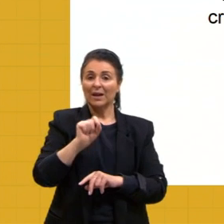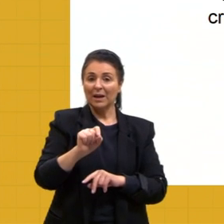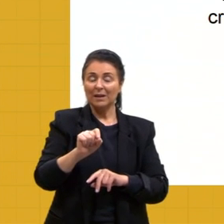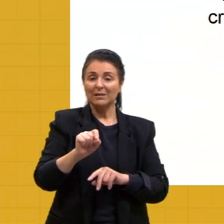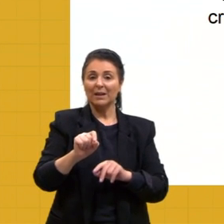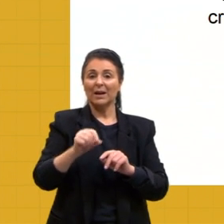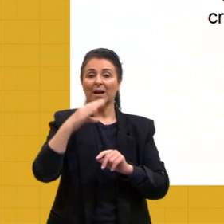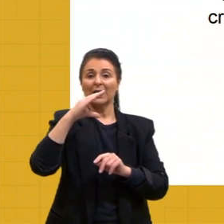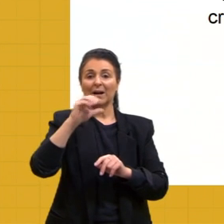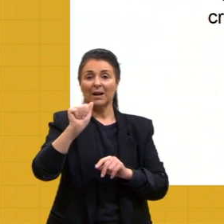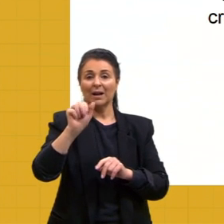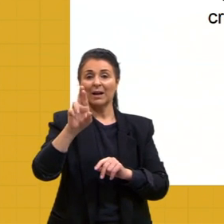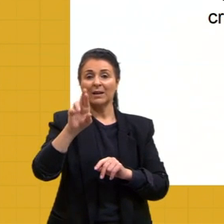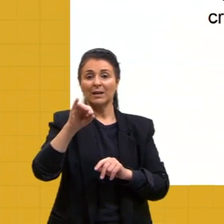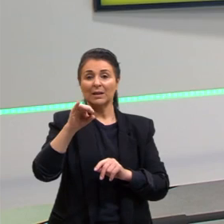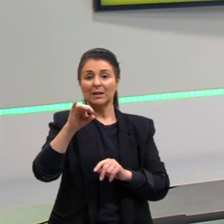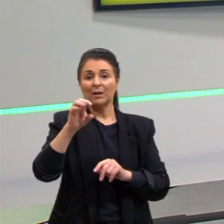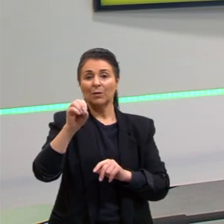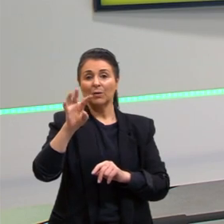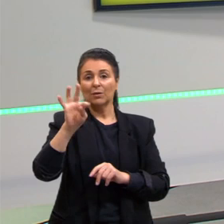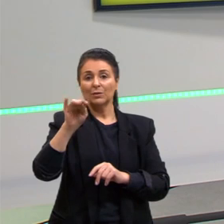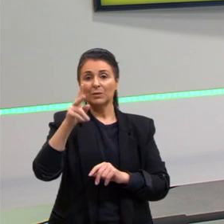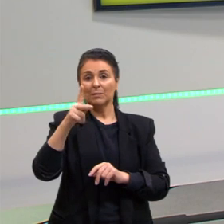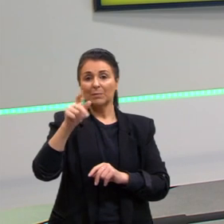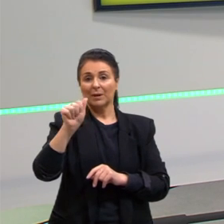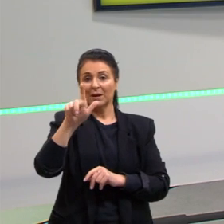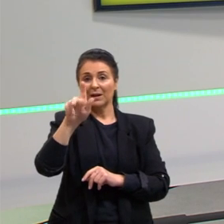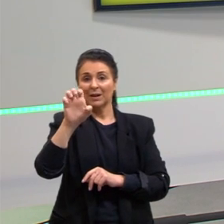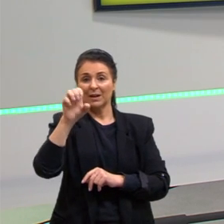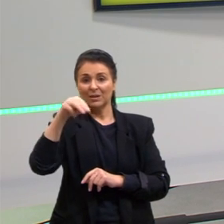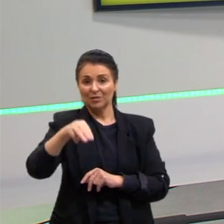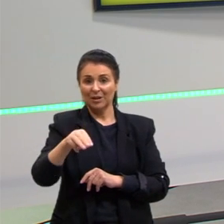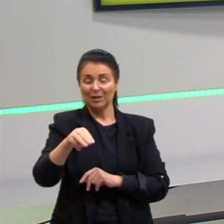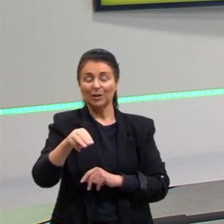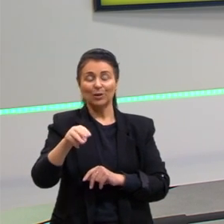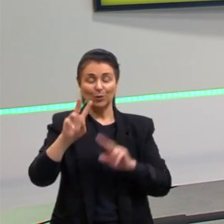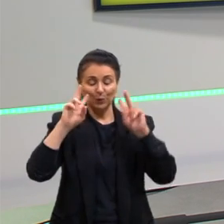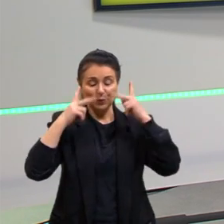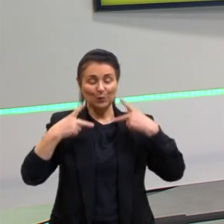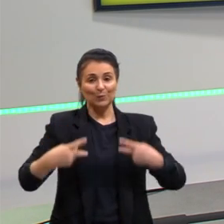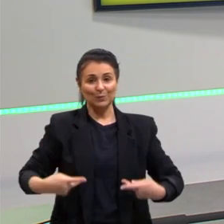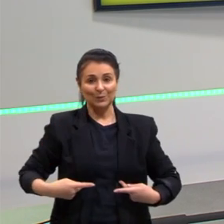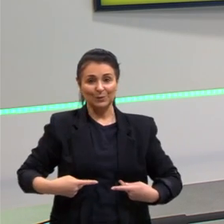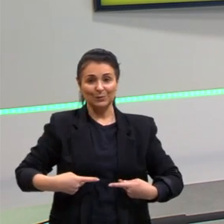cariótipagem dos seres humanos, dos cromossomos humanos.